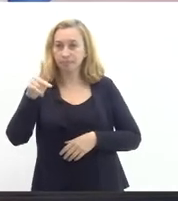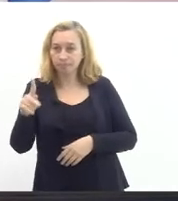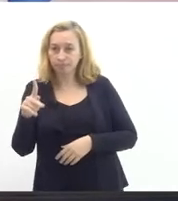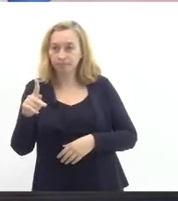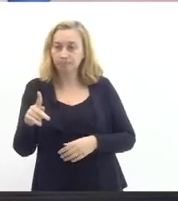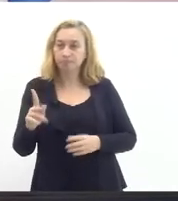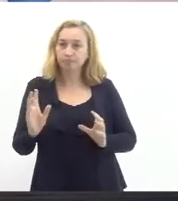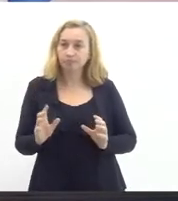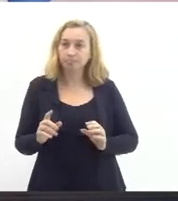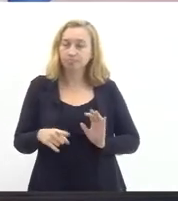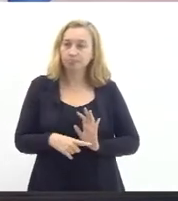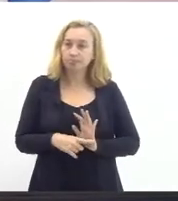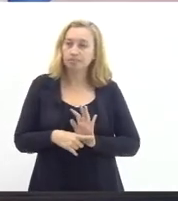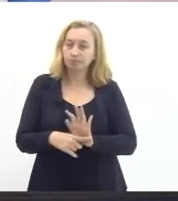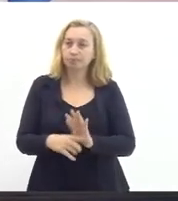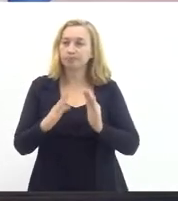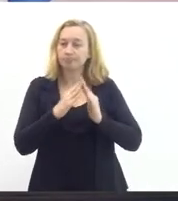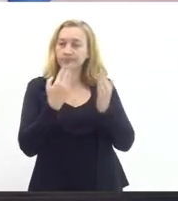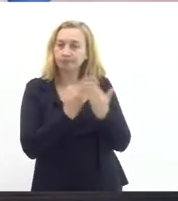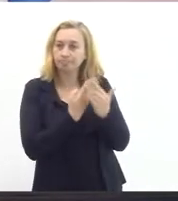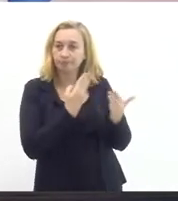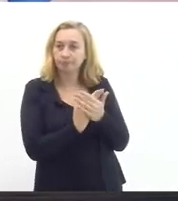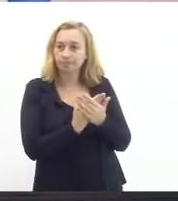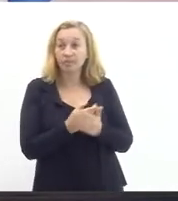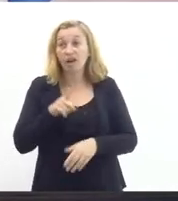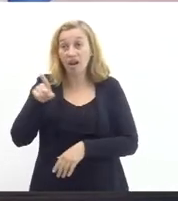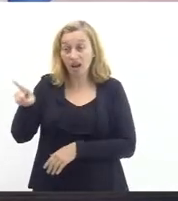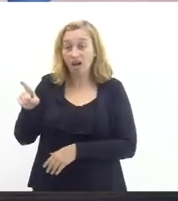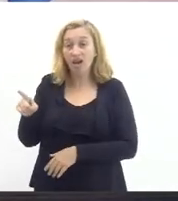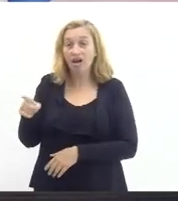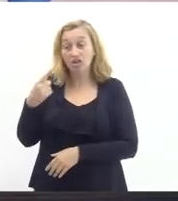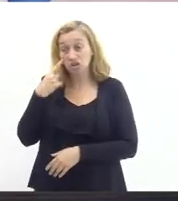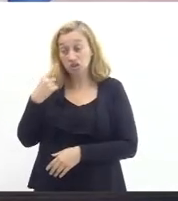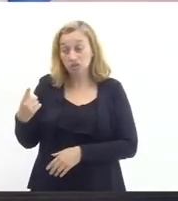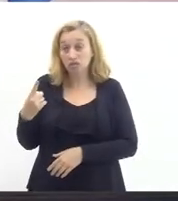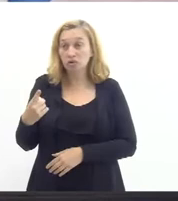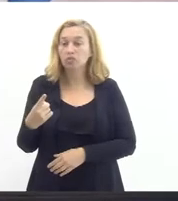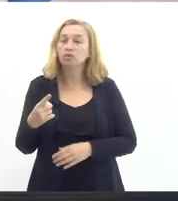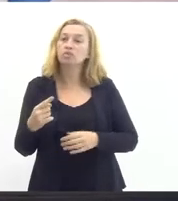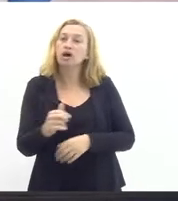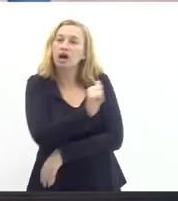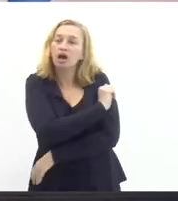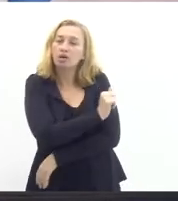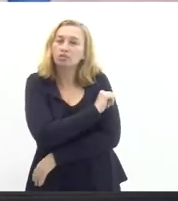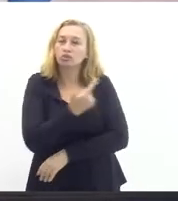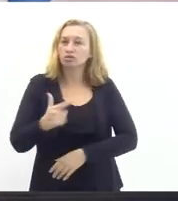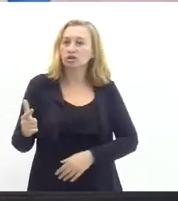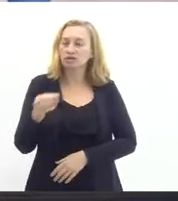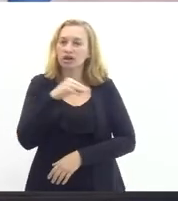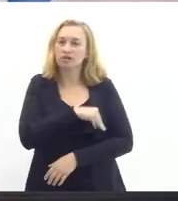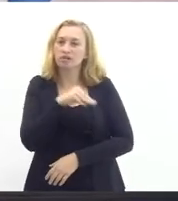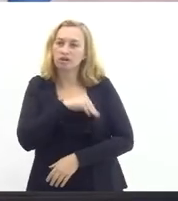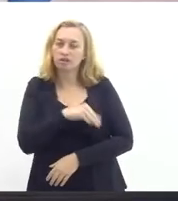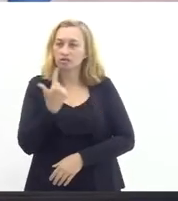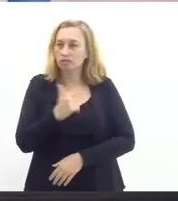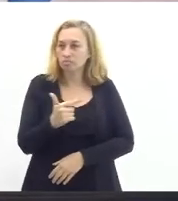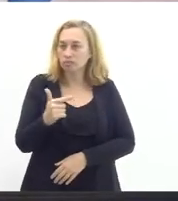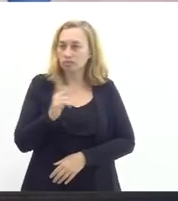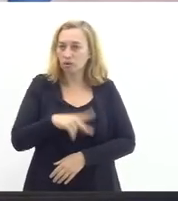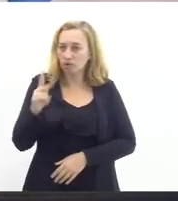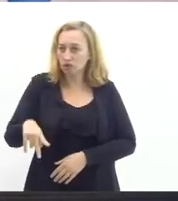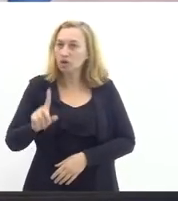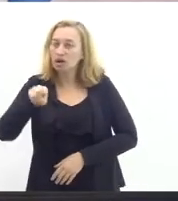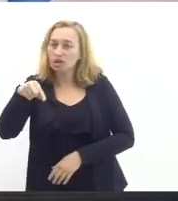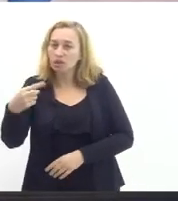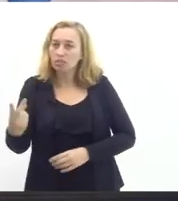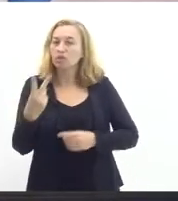professores então lá no Davi Capistrano a gente teve isso turmas que até agora não tiveram um professor de matemática depois de ficarem